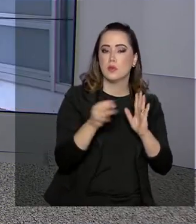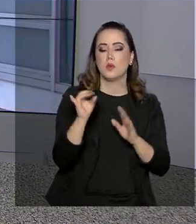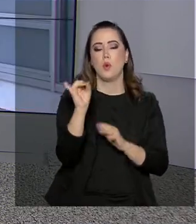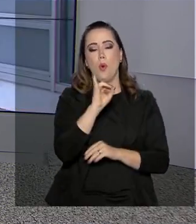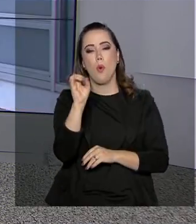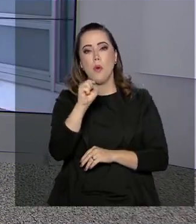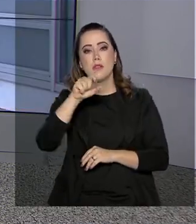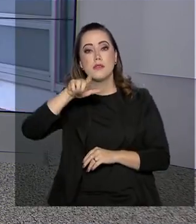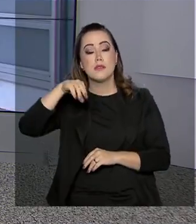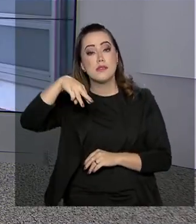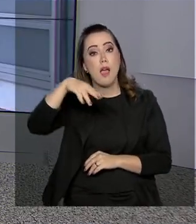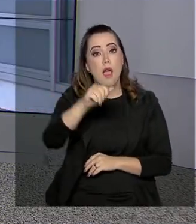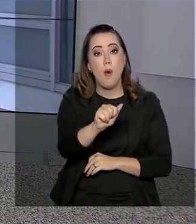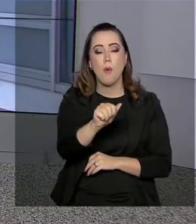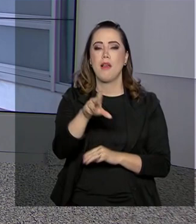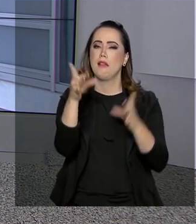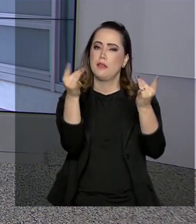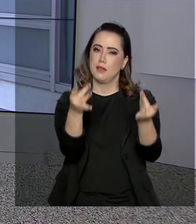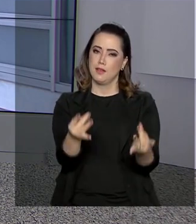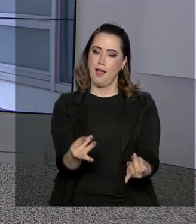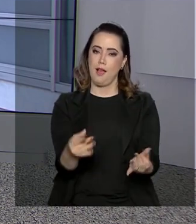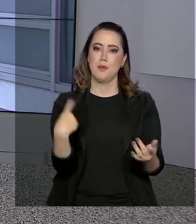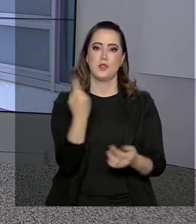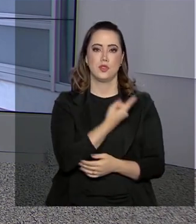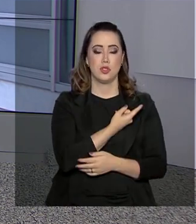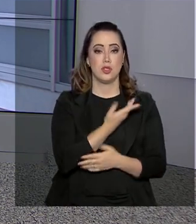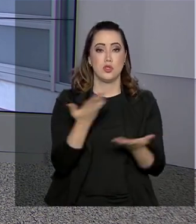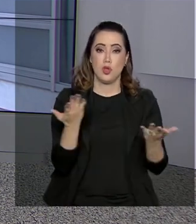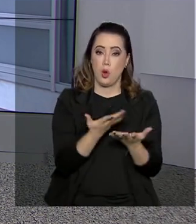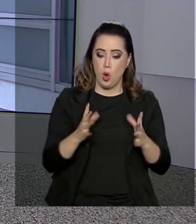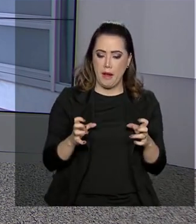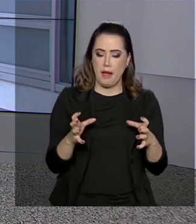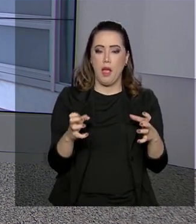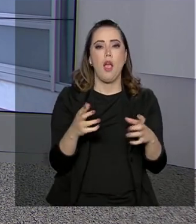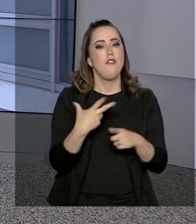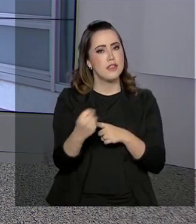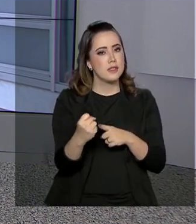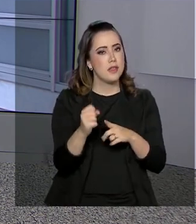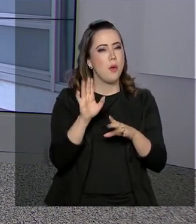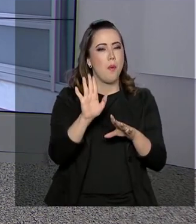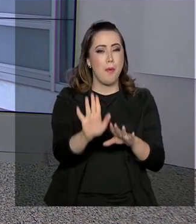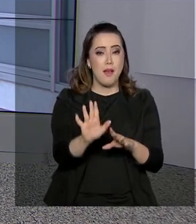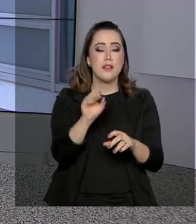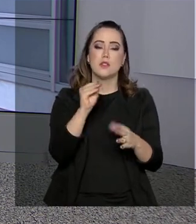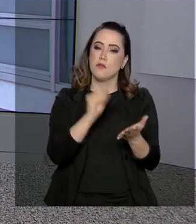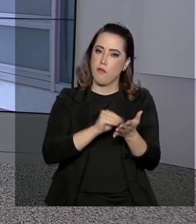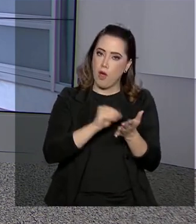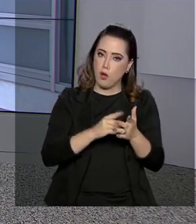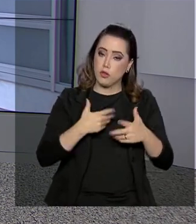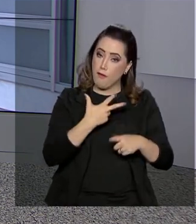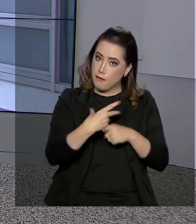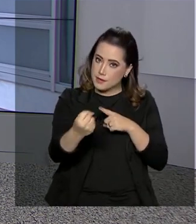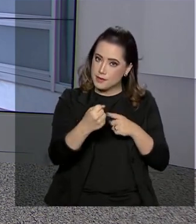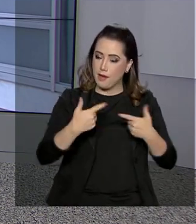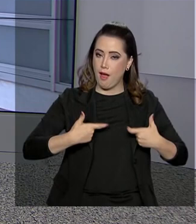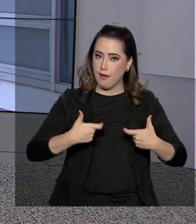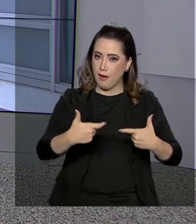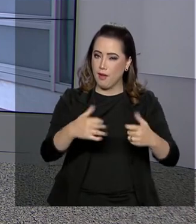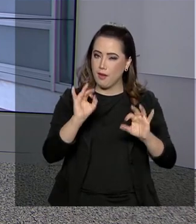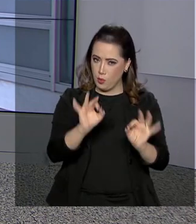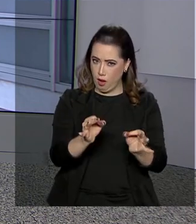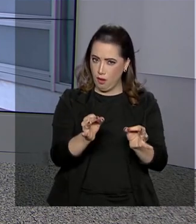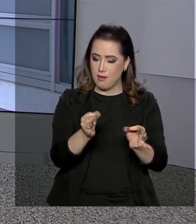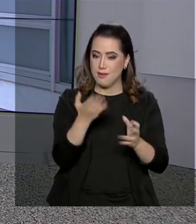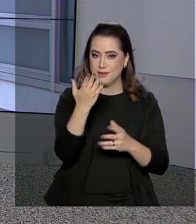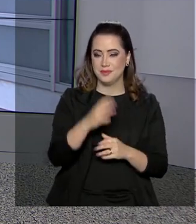Olá, Selma. Para o governo, apenas a vitória de mais uma batalha. Mas a guerra ainda não foi vencida, né? Bom dia. Isso mesmo, Carla.